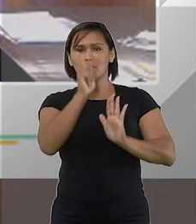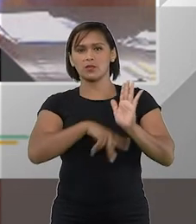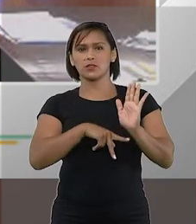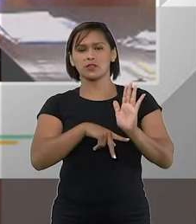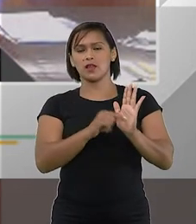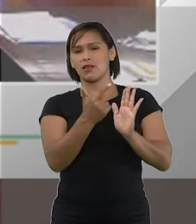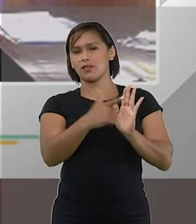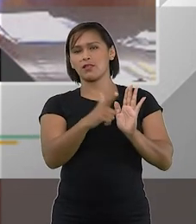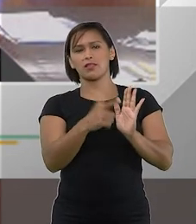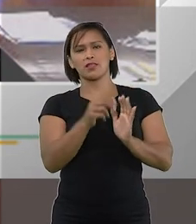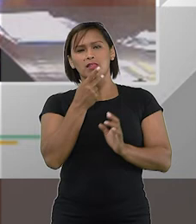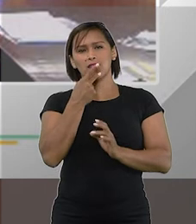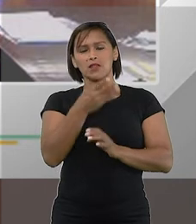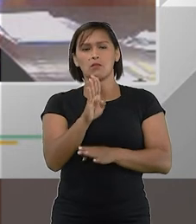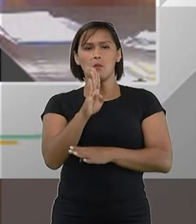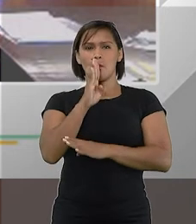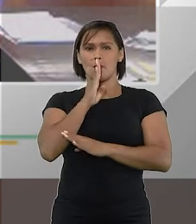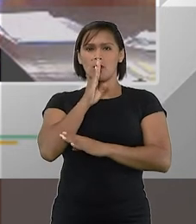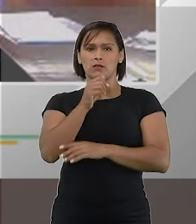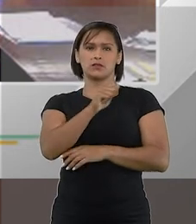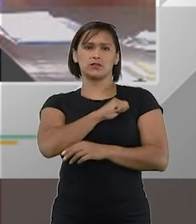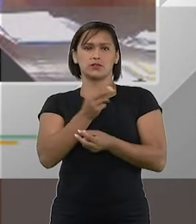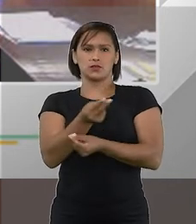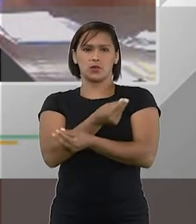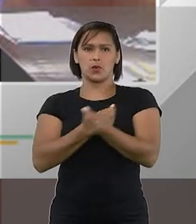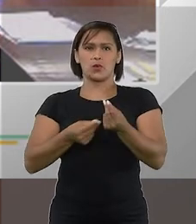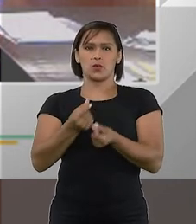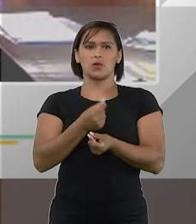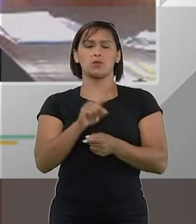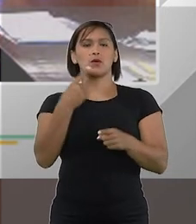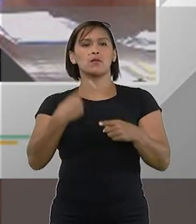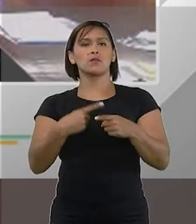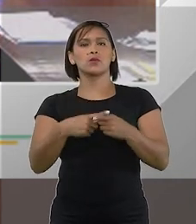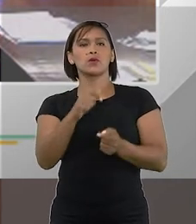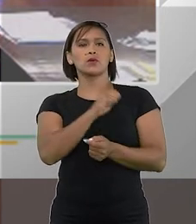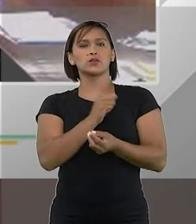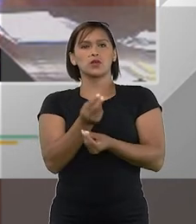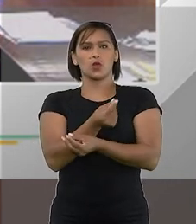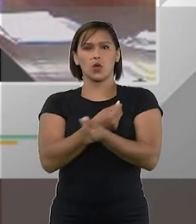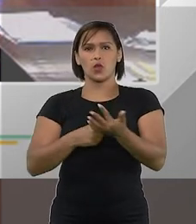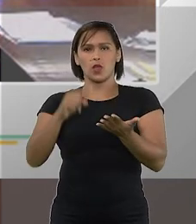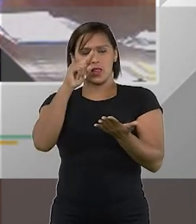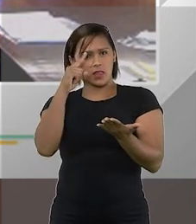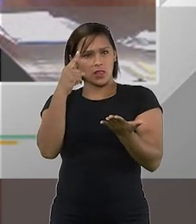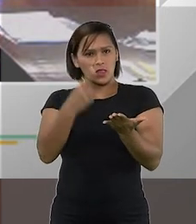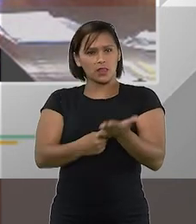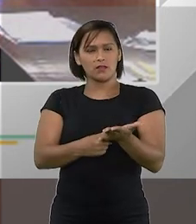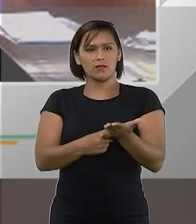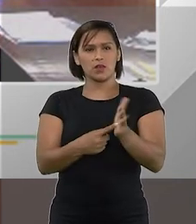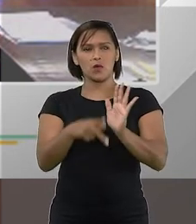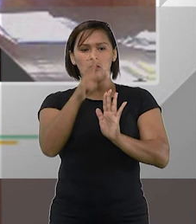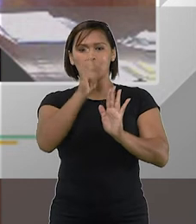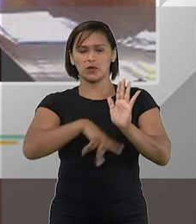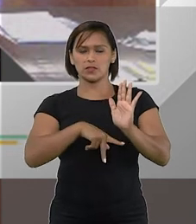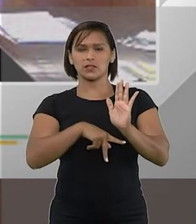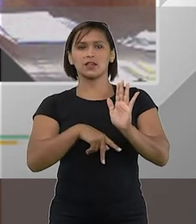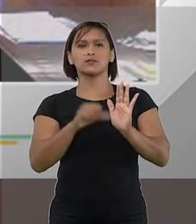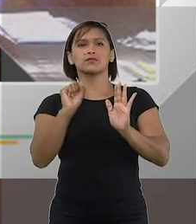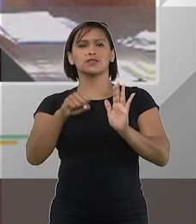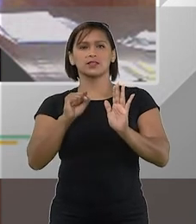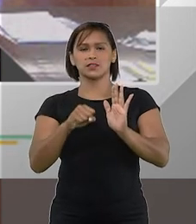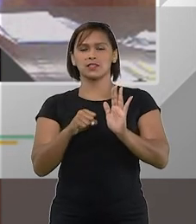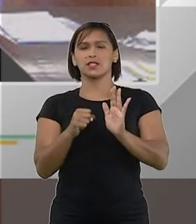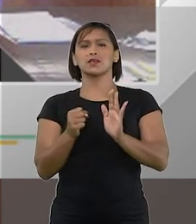e não se falou mais de um agente econômico porque o agente econômico definido no projeto seria